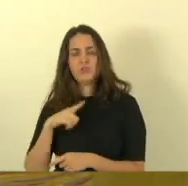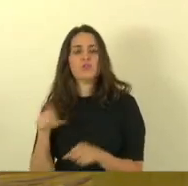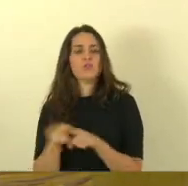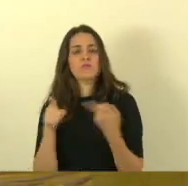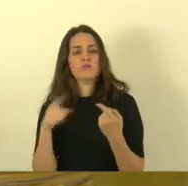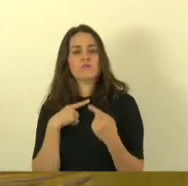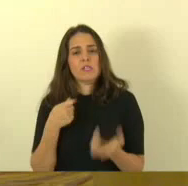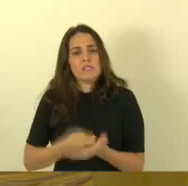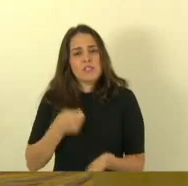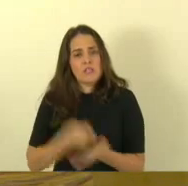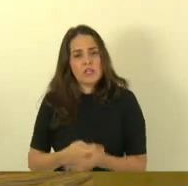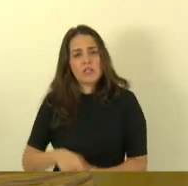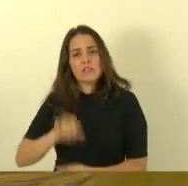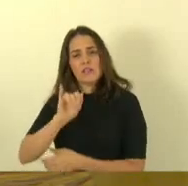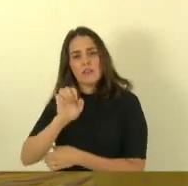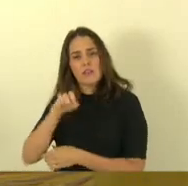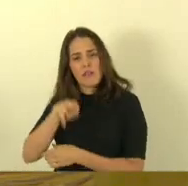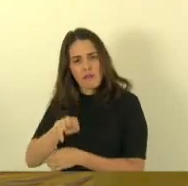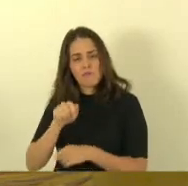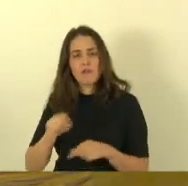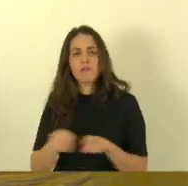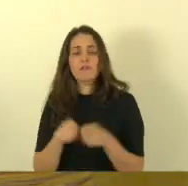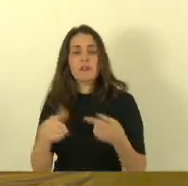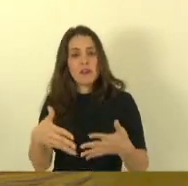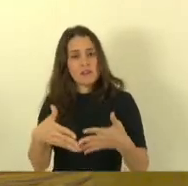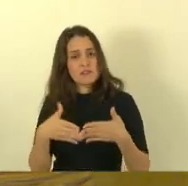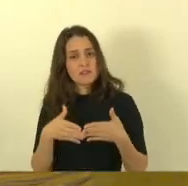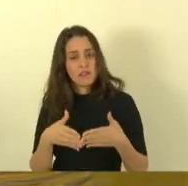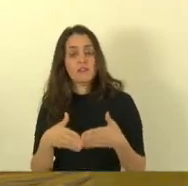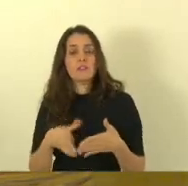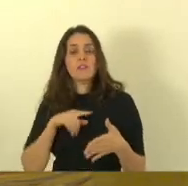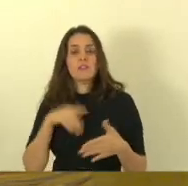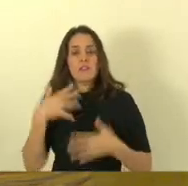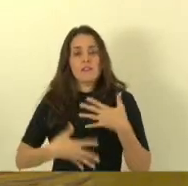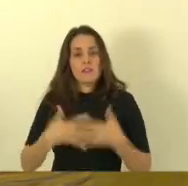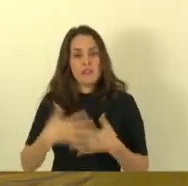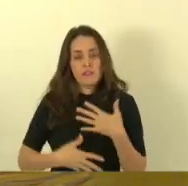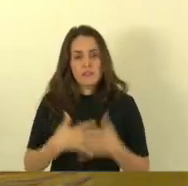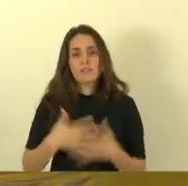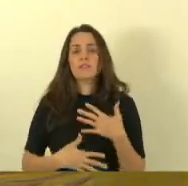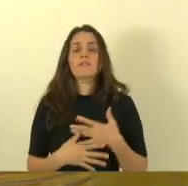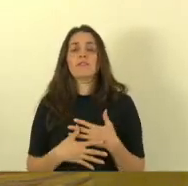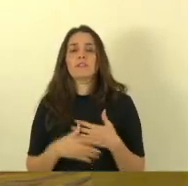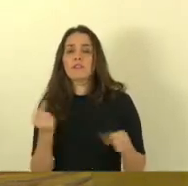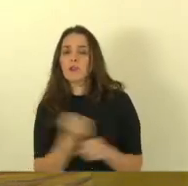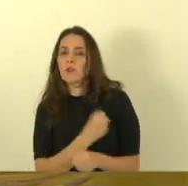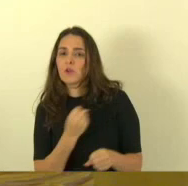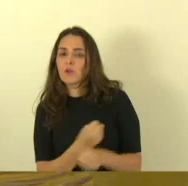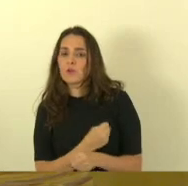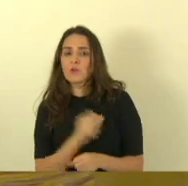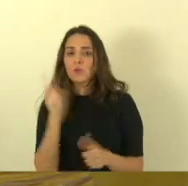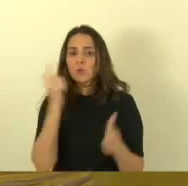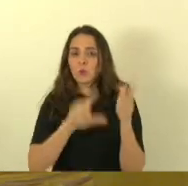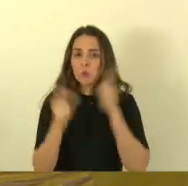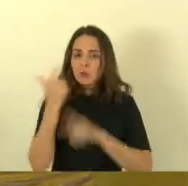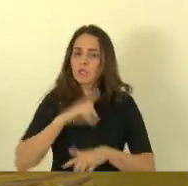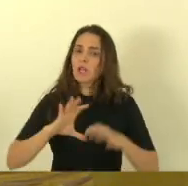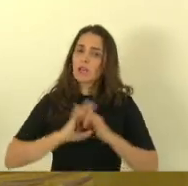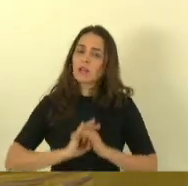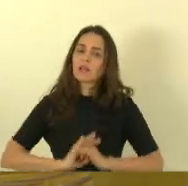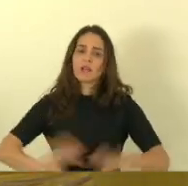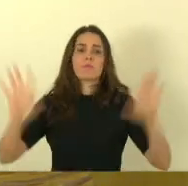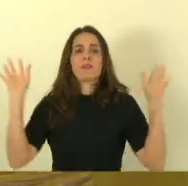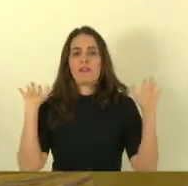exigências que foram feitas na licença ambiental que estava inviabilizando o início daquela obra. E agora a gente conseguiu destravar essas